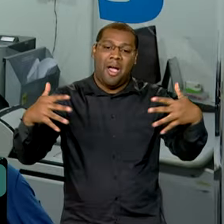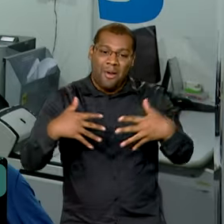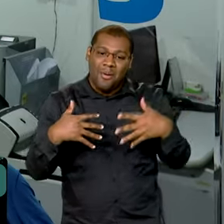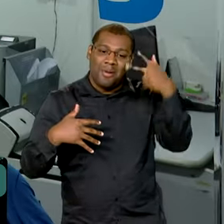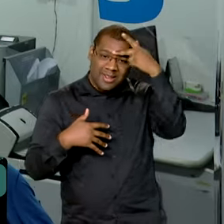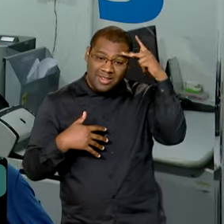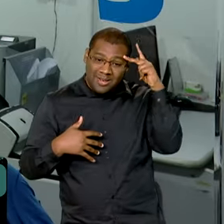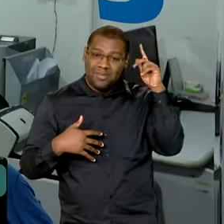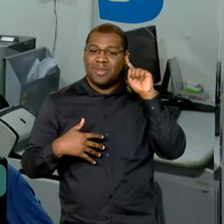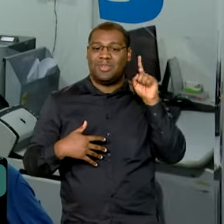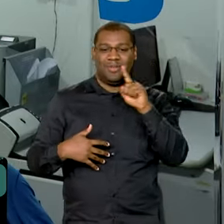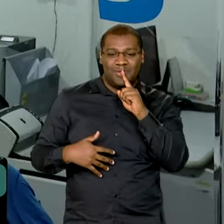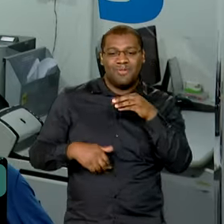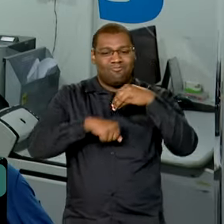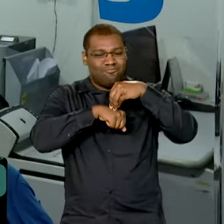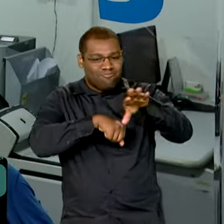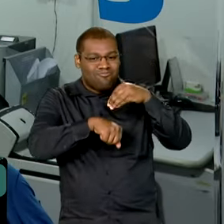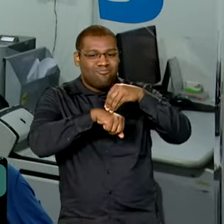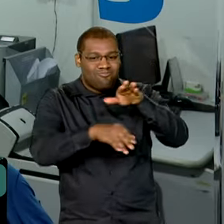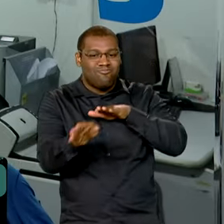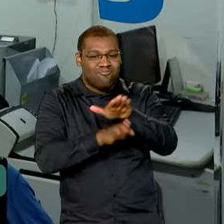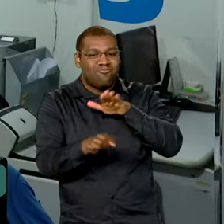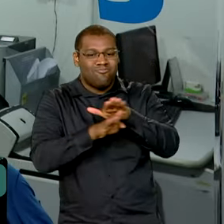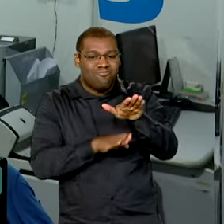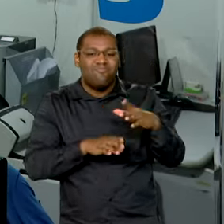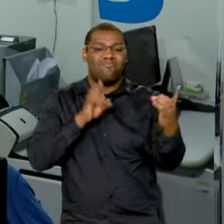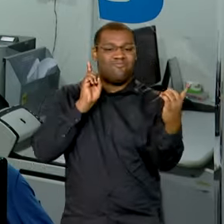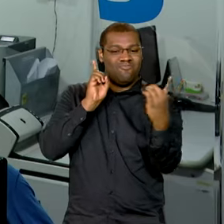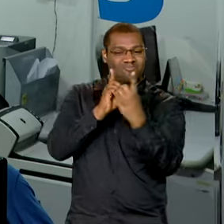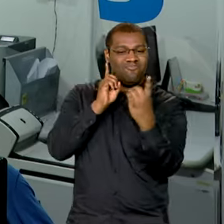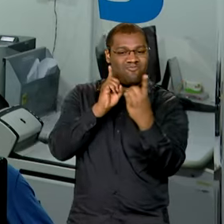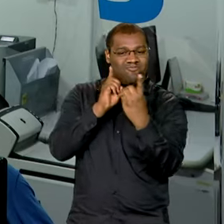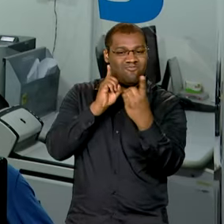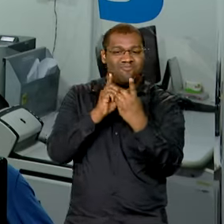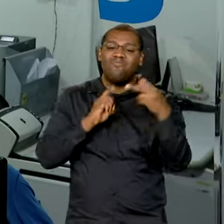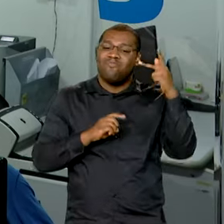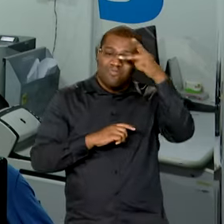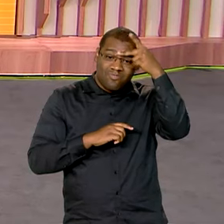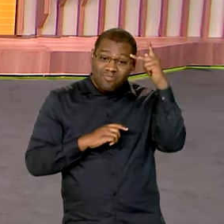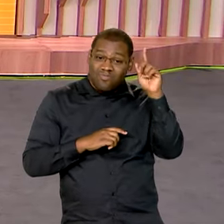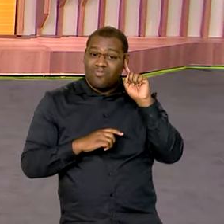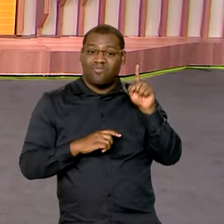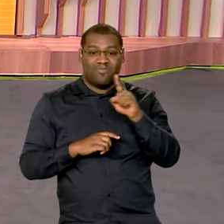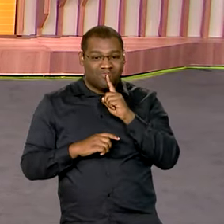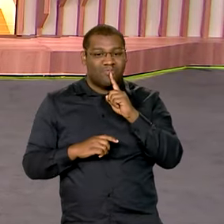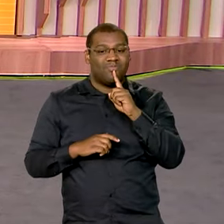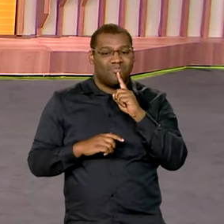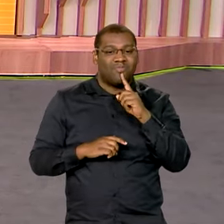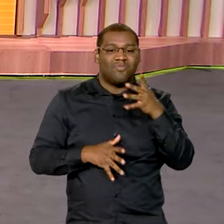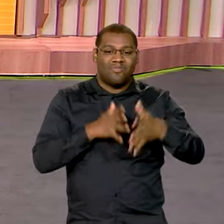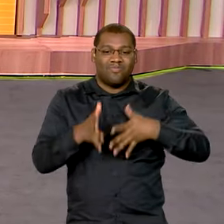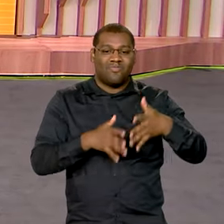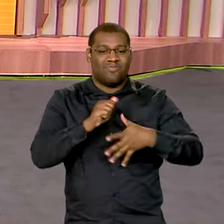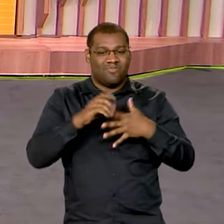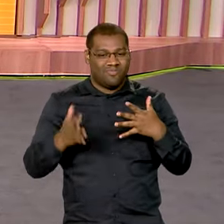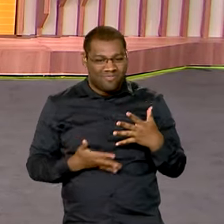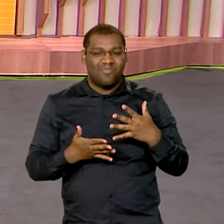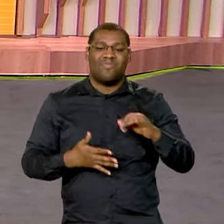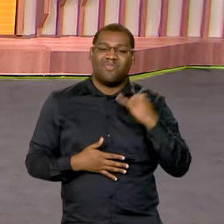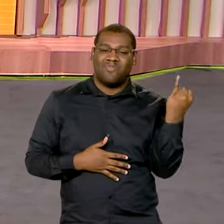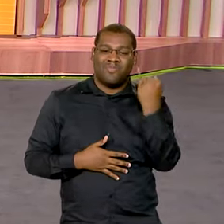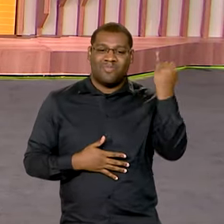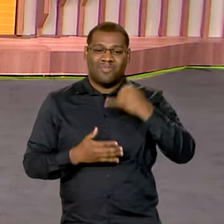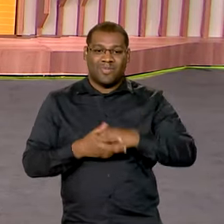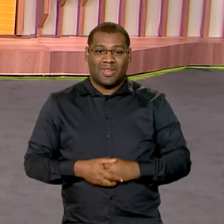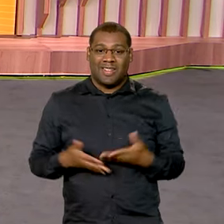dar uma melhor qualidade nesse atendimento a eles, é fundamental. É isso aí, acessibilidade.